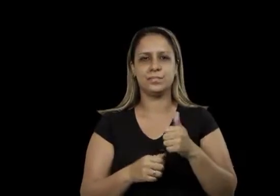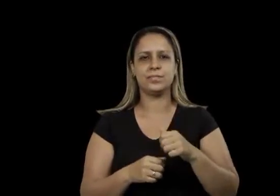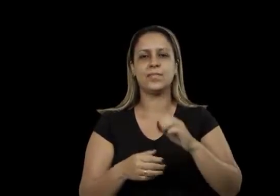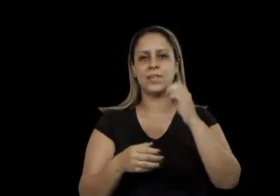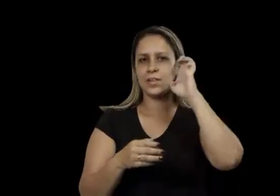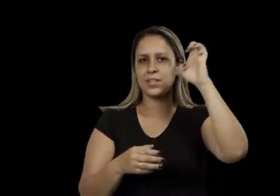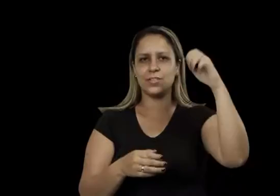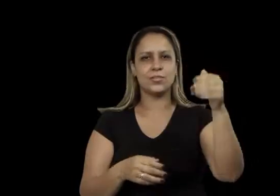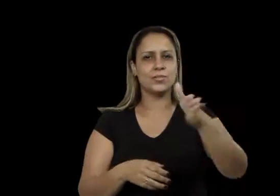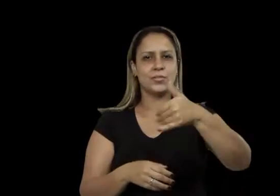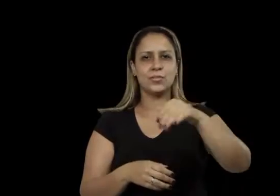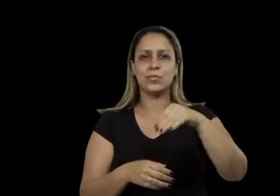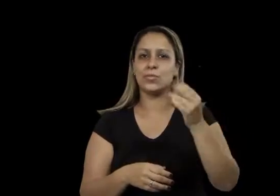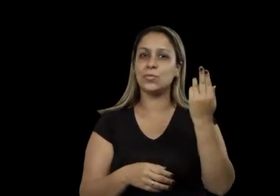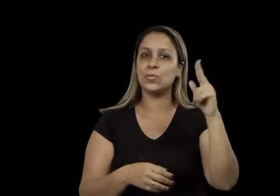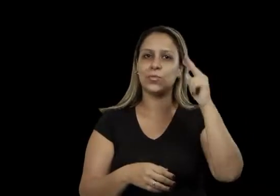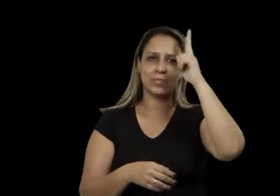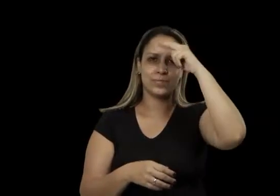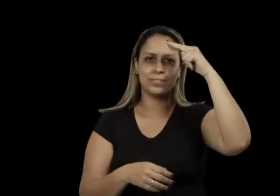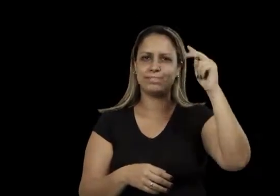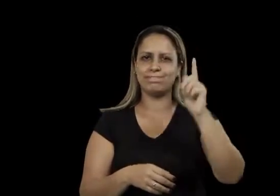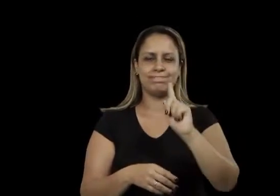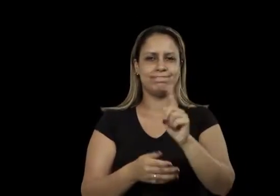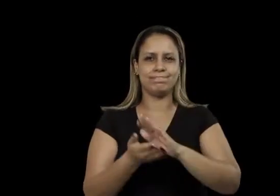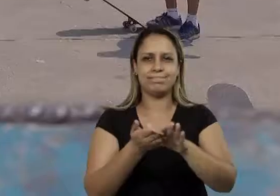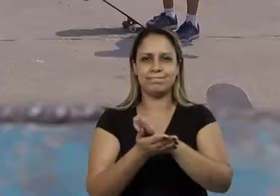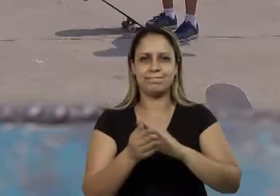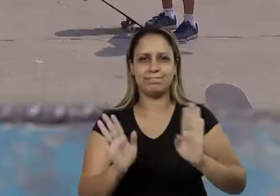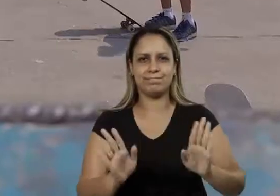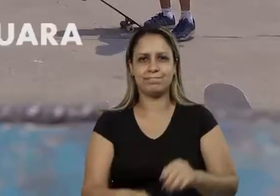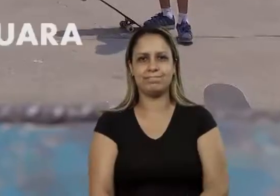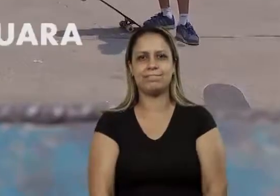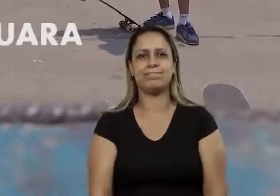rapaziada Com Edinho é tudo, com os outros, hã, é nada